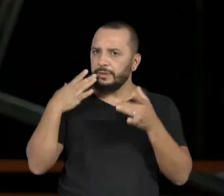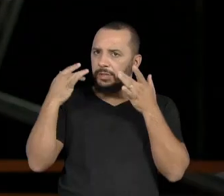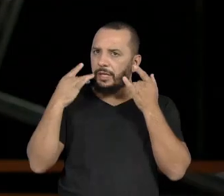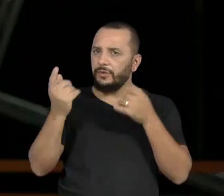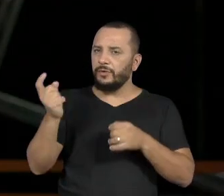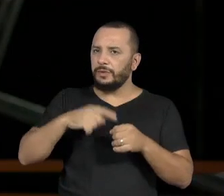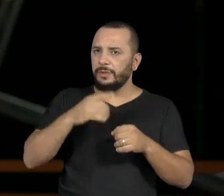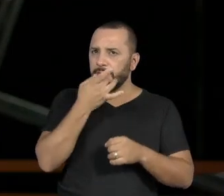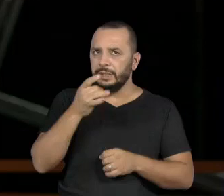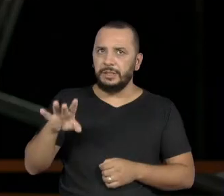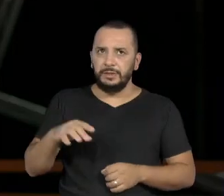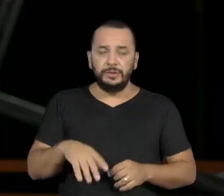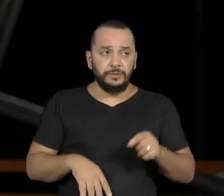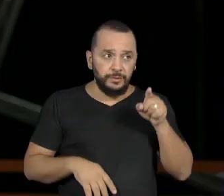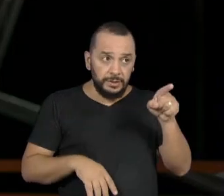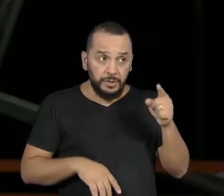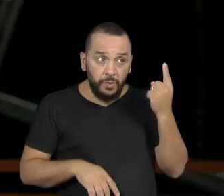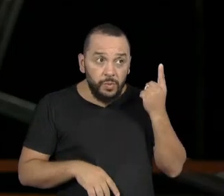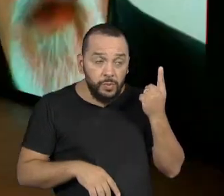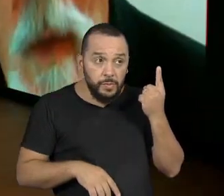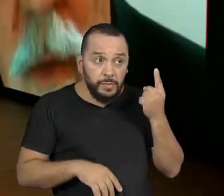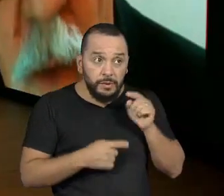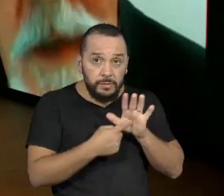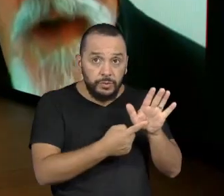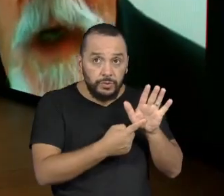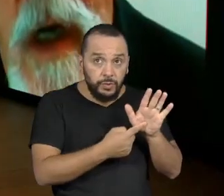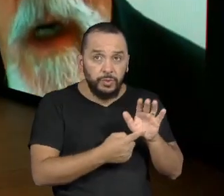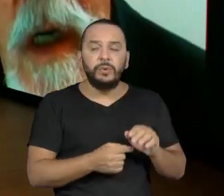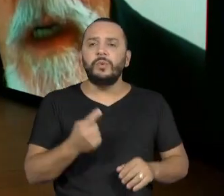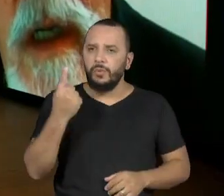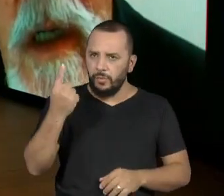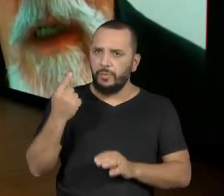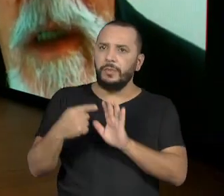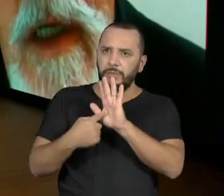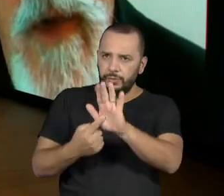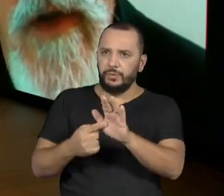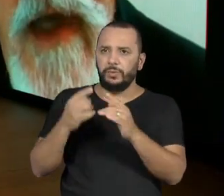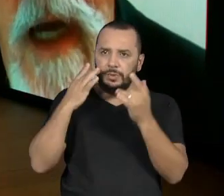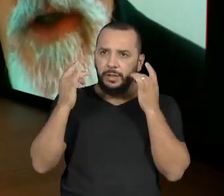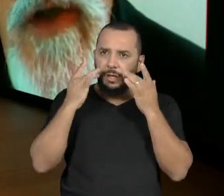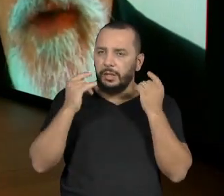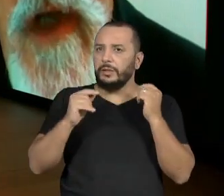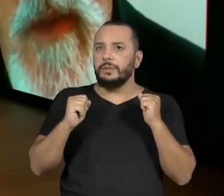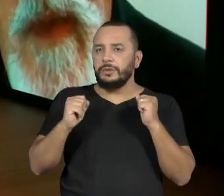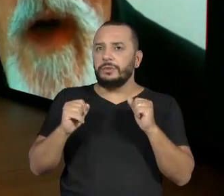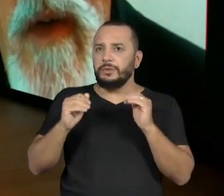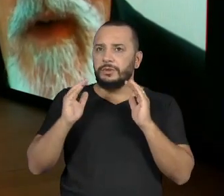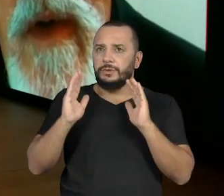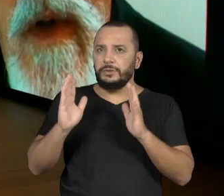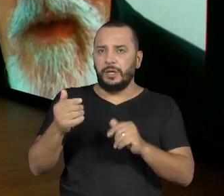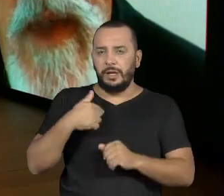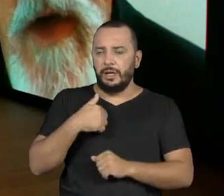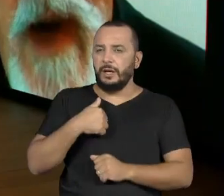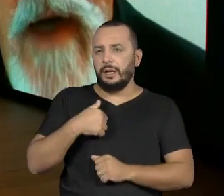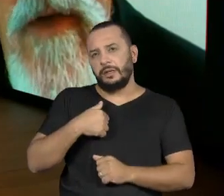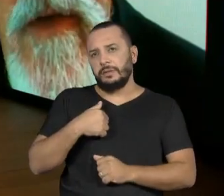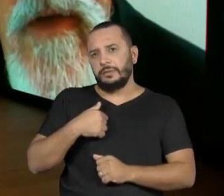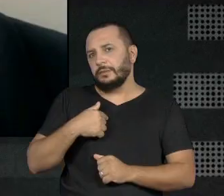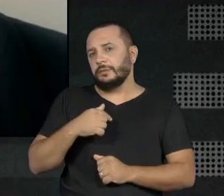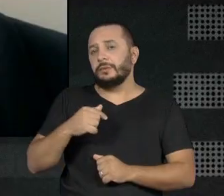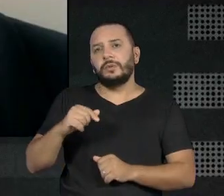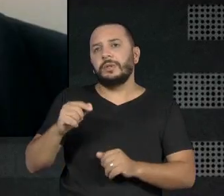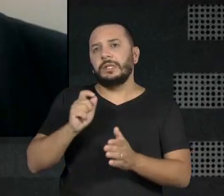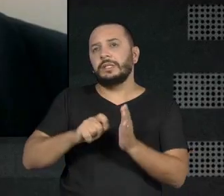Vocês fizeram uma apresentação só da peça? Uma só. É. Reportagem de um tempo mau. Milho